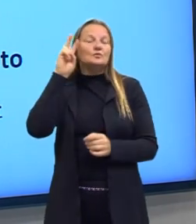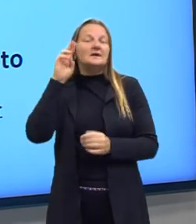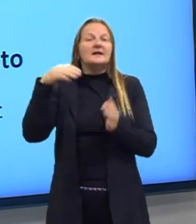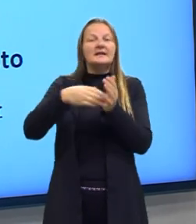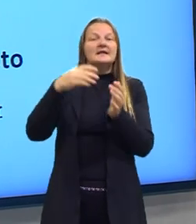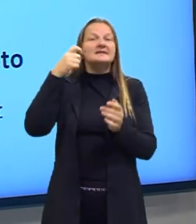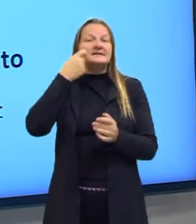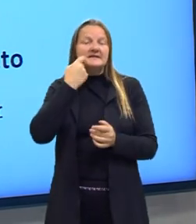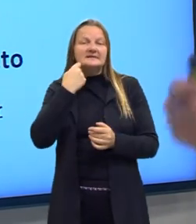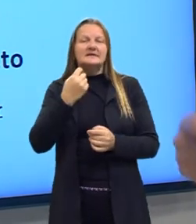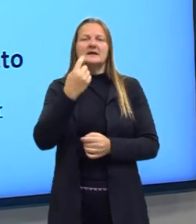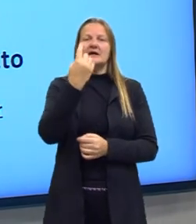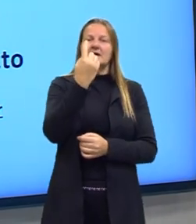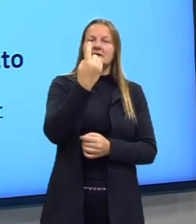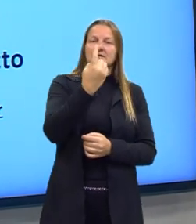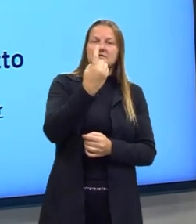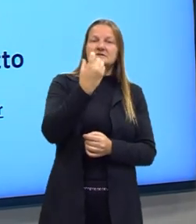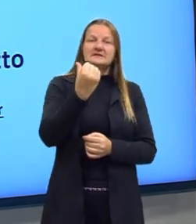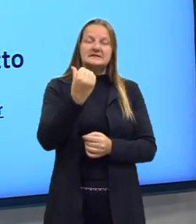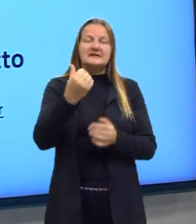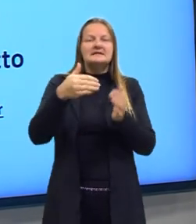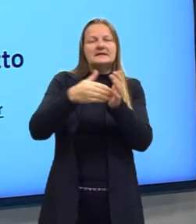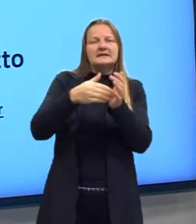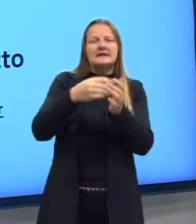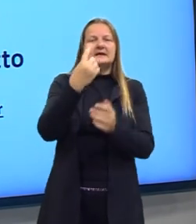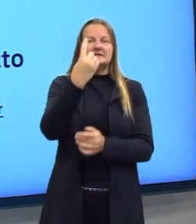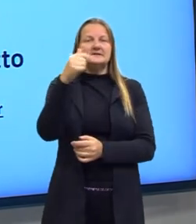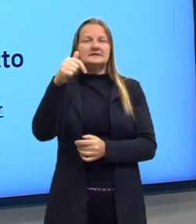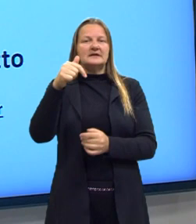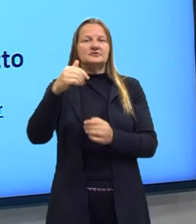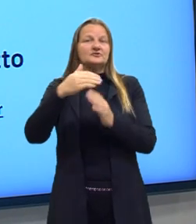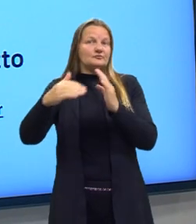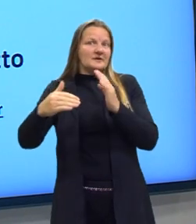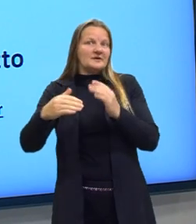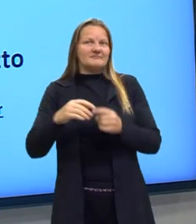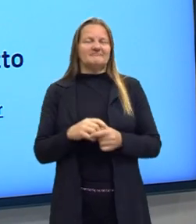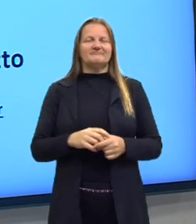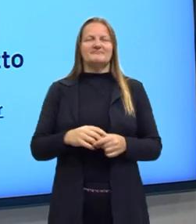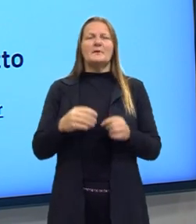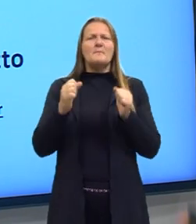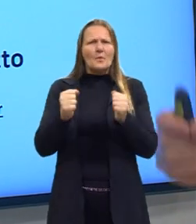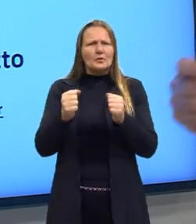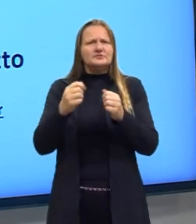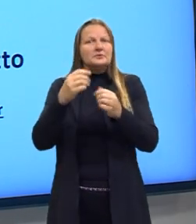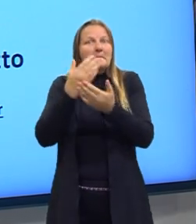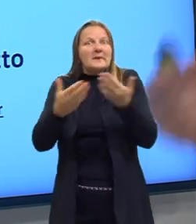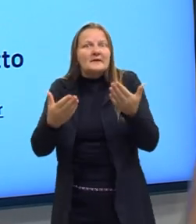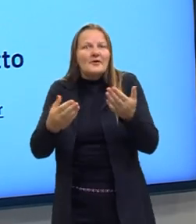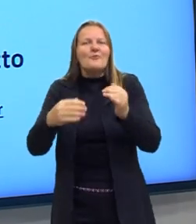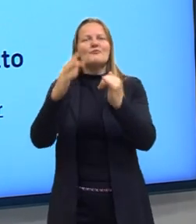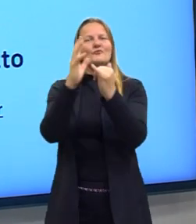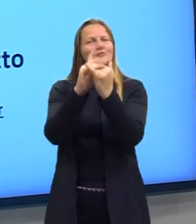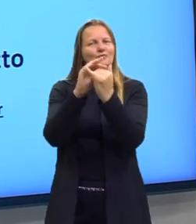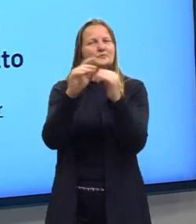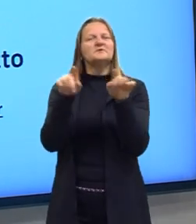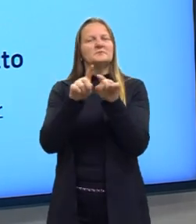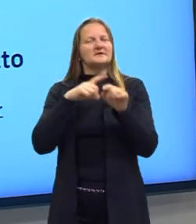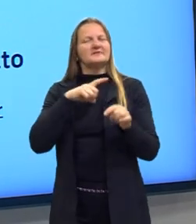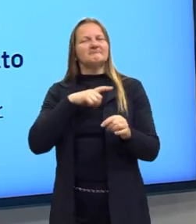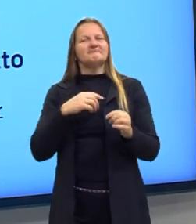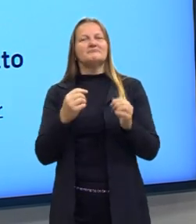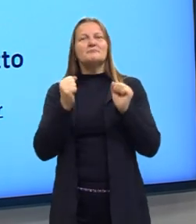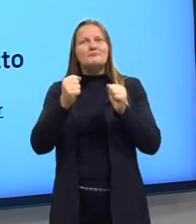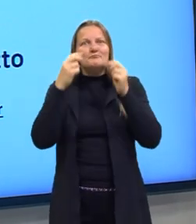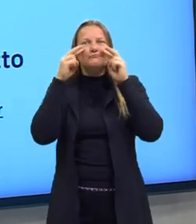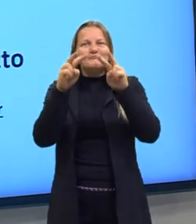17h30. E se você perder, aí você vai lá no YouTube e pode conferir todas as nossas aulas para que